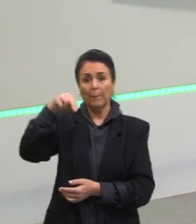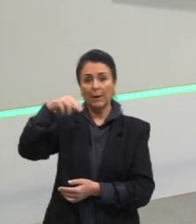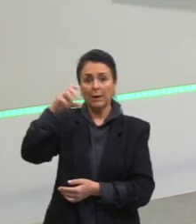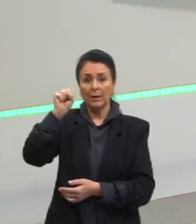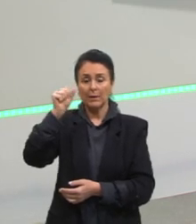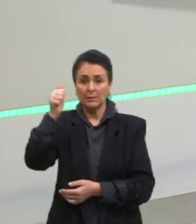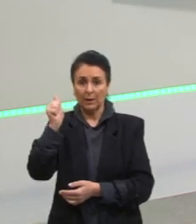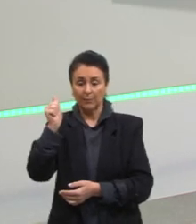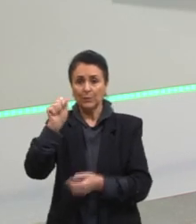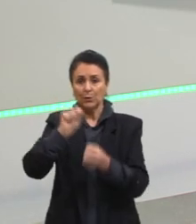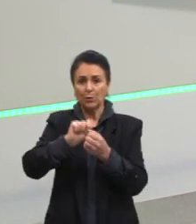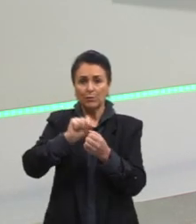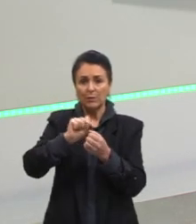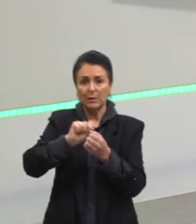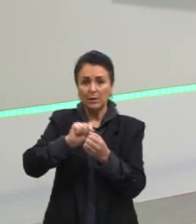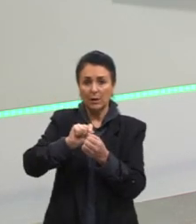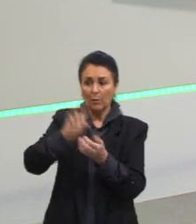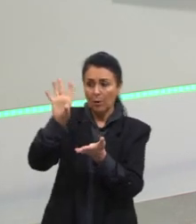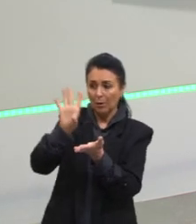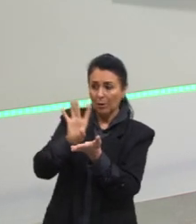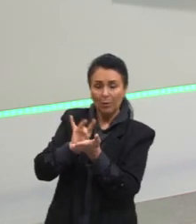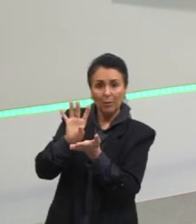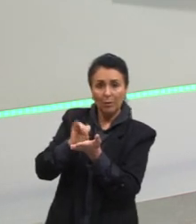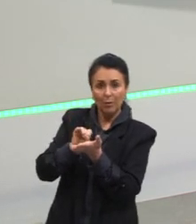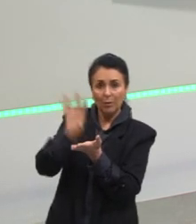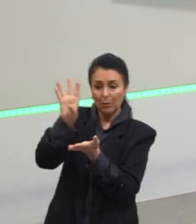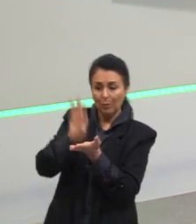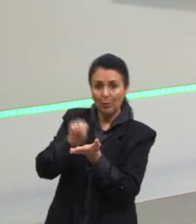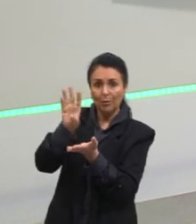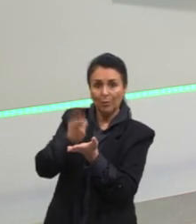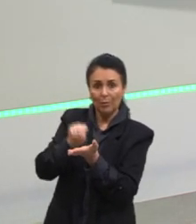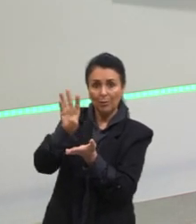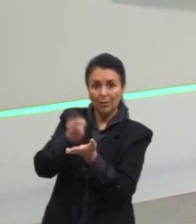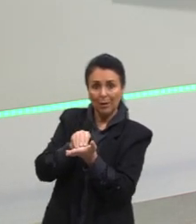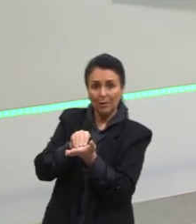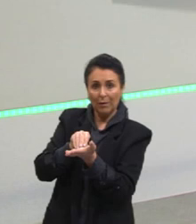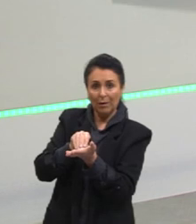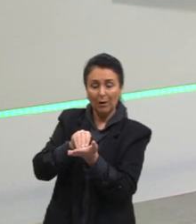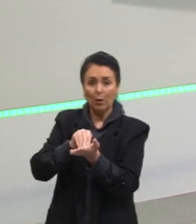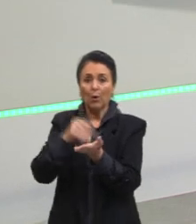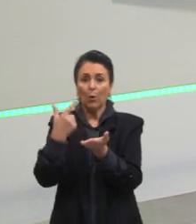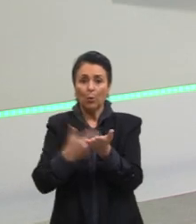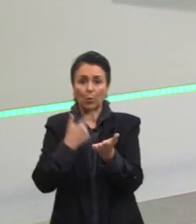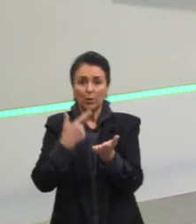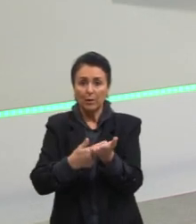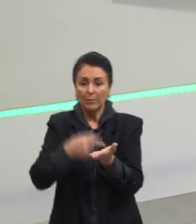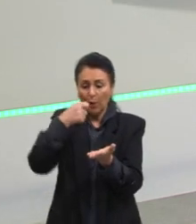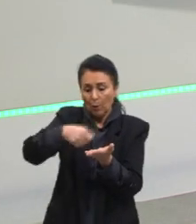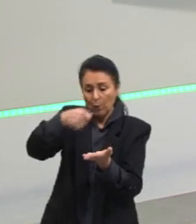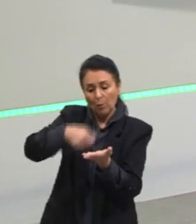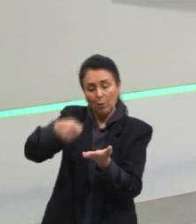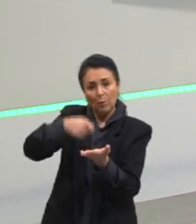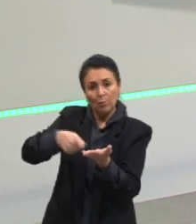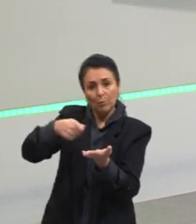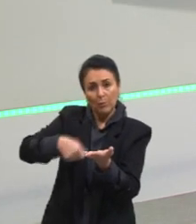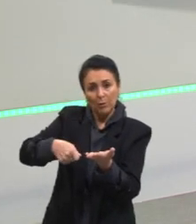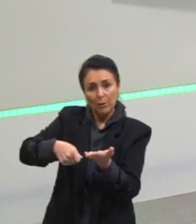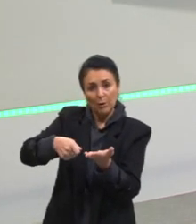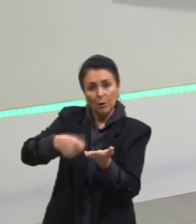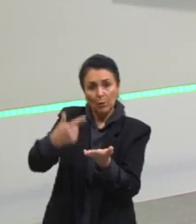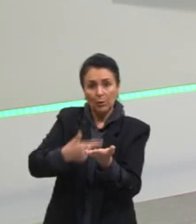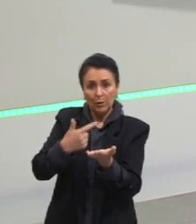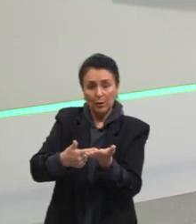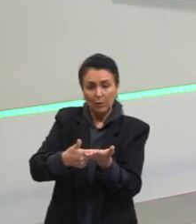de uma matriz, como se fosse uma gravura, tu conseguia imprimir livros, ao invés de ter que ficar copiando ele, como era no período